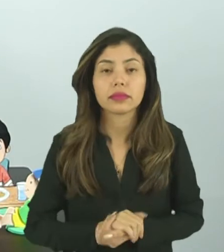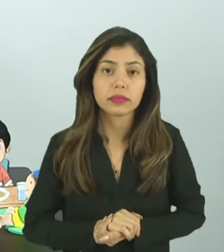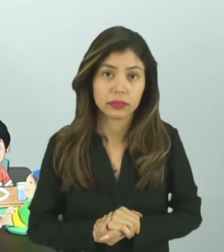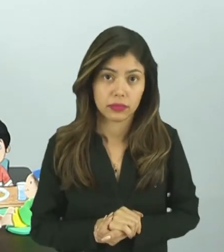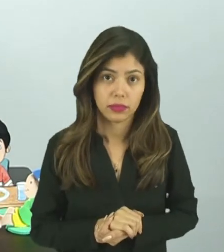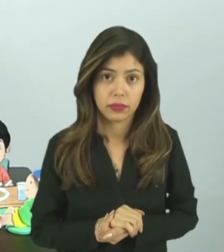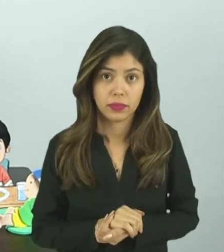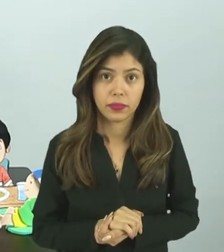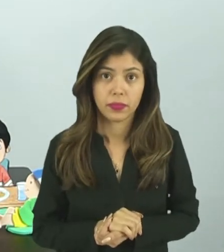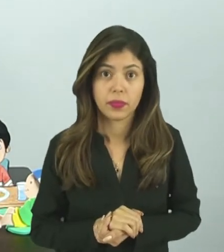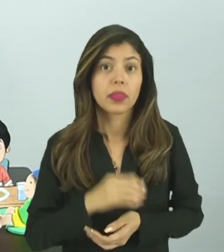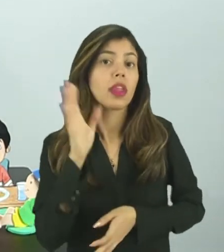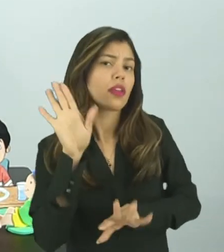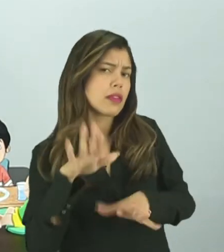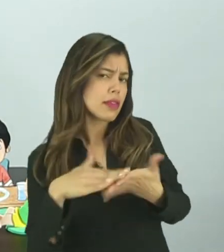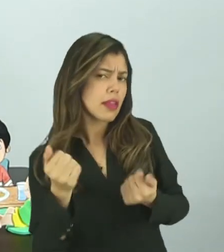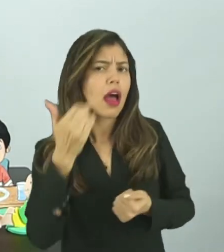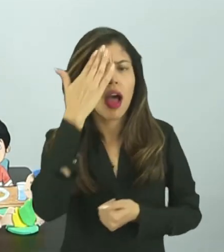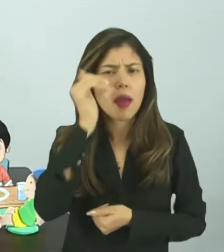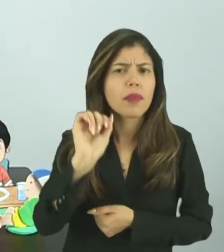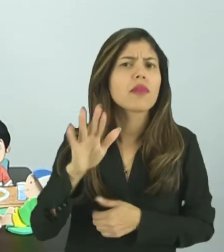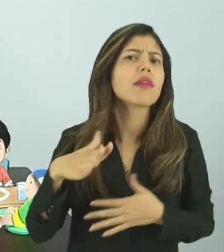no período da noite. Vocês sabem qual é?